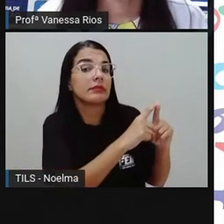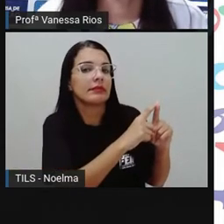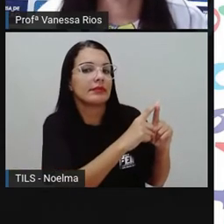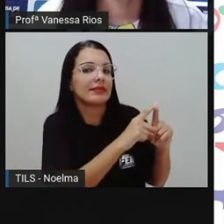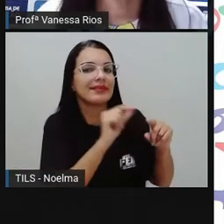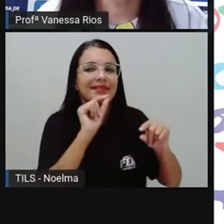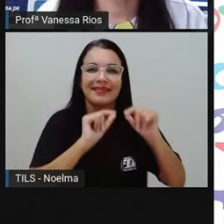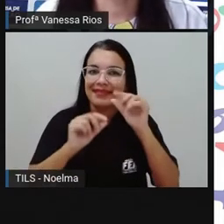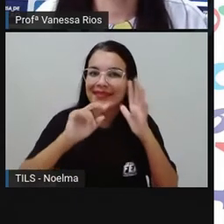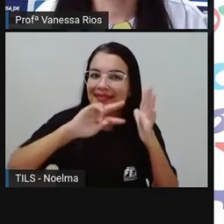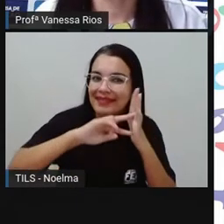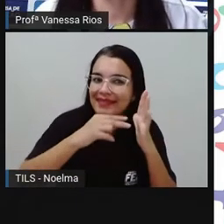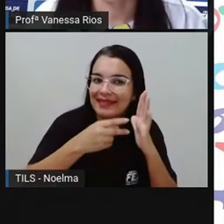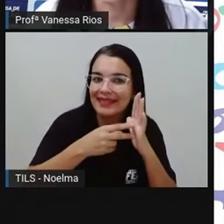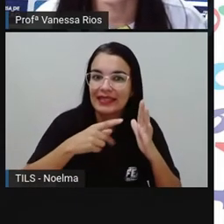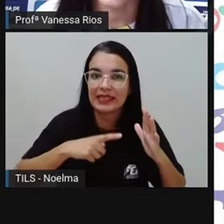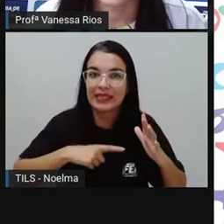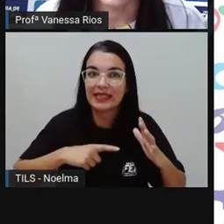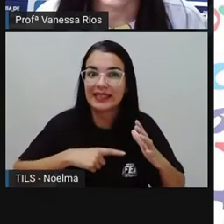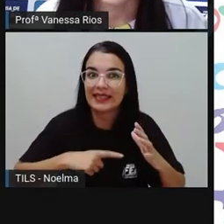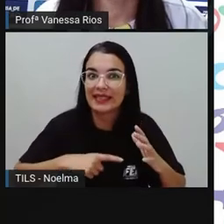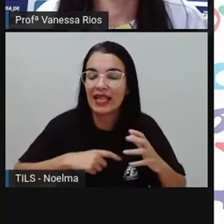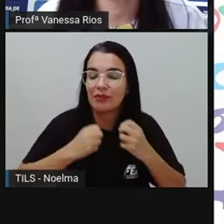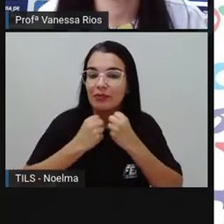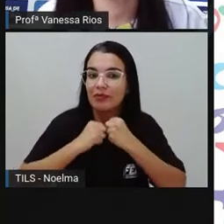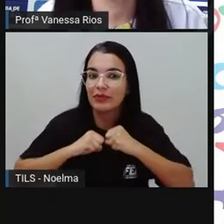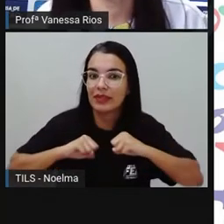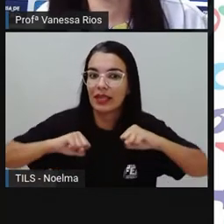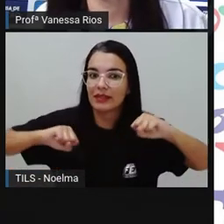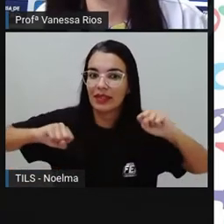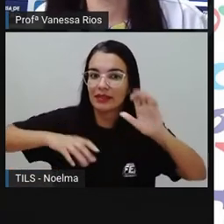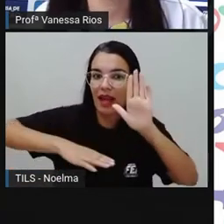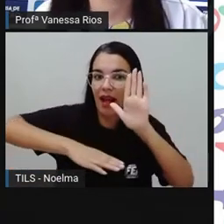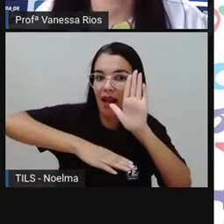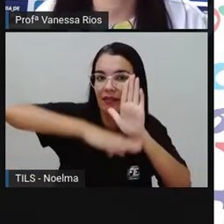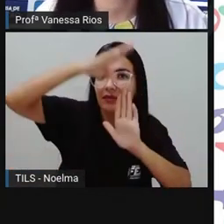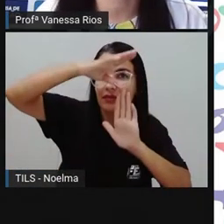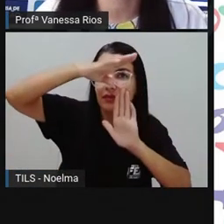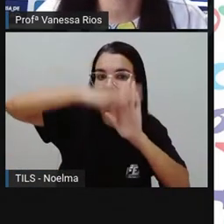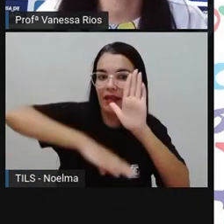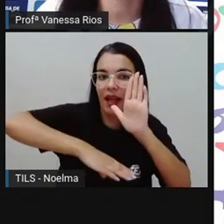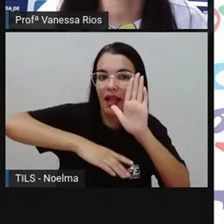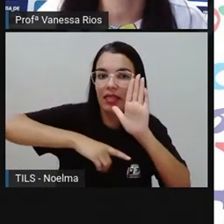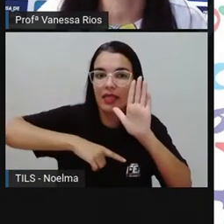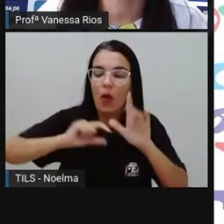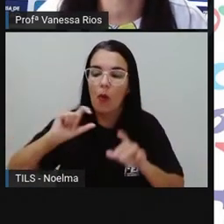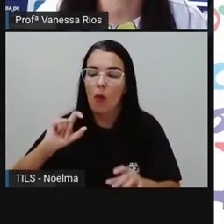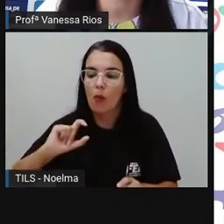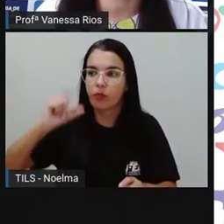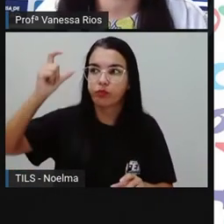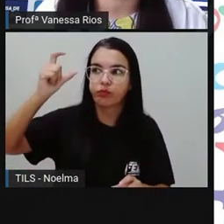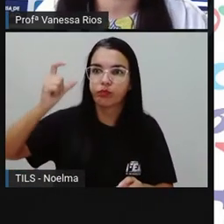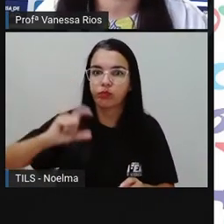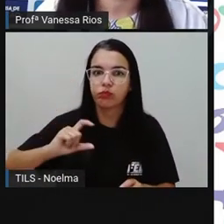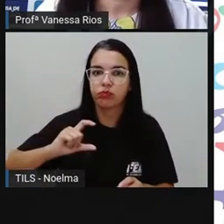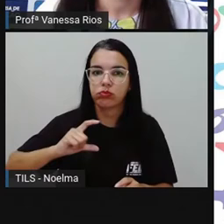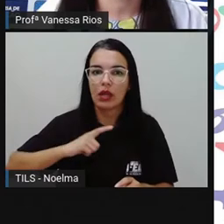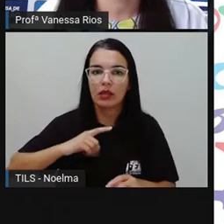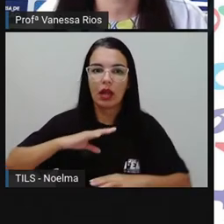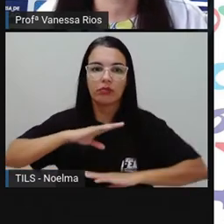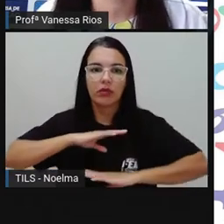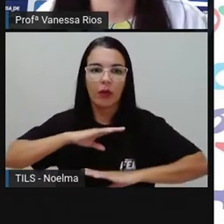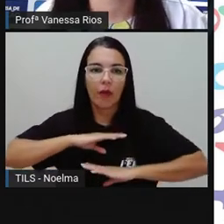Trata-se de uma grandeza escalar que determina o grau de agitação das moléculas de um corpo,